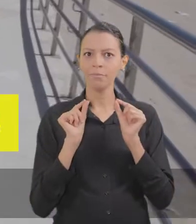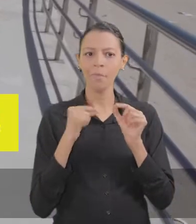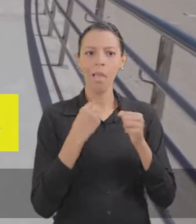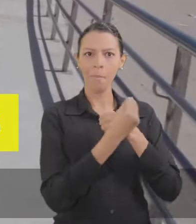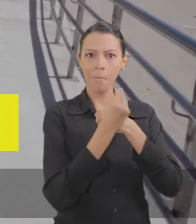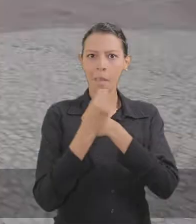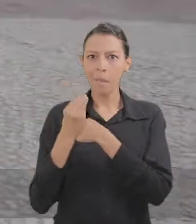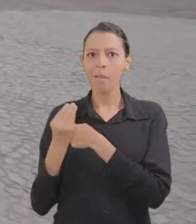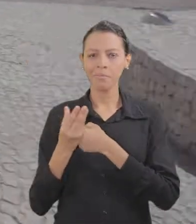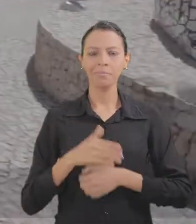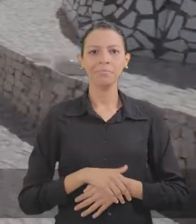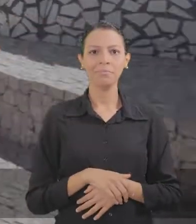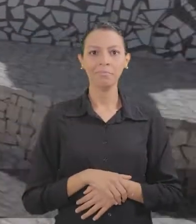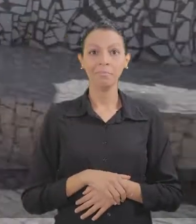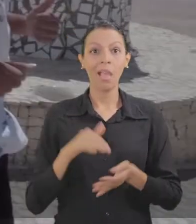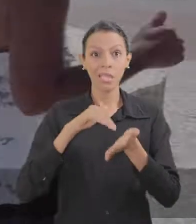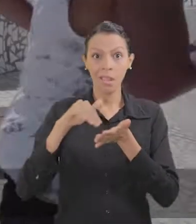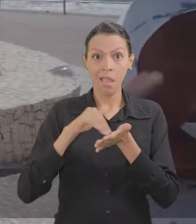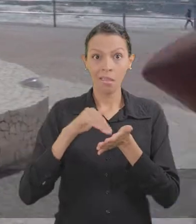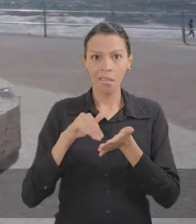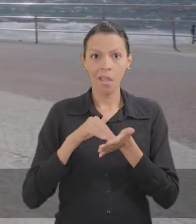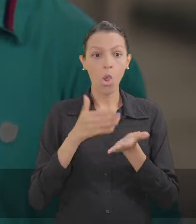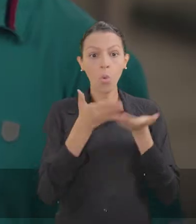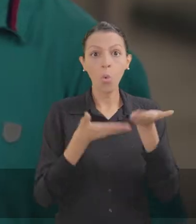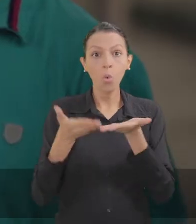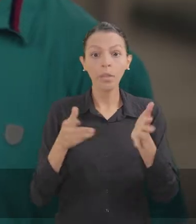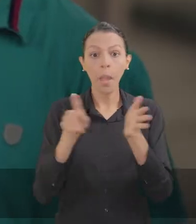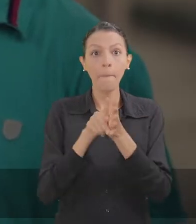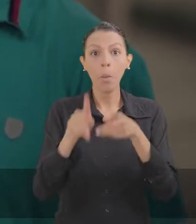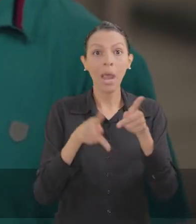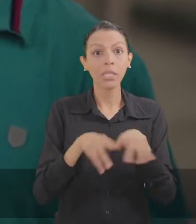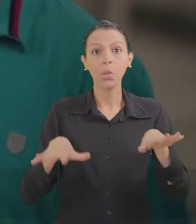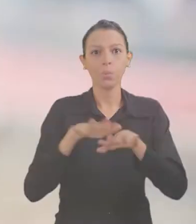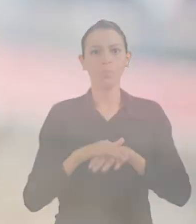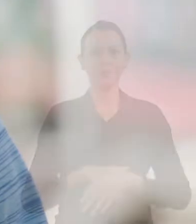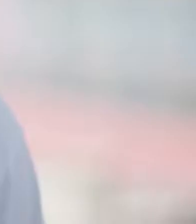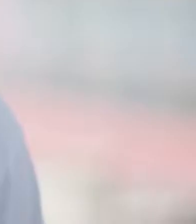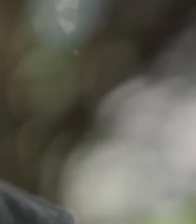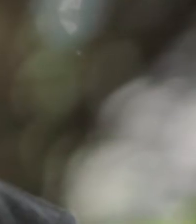que você está sendo cuidado. A CEMAM cuida daquilo que é de todo mundo.